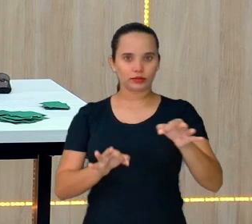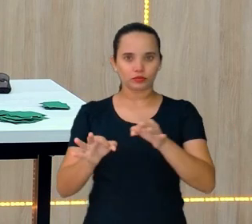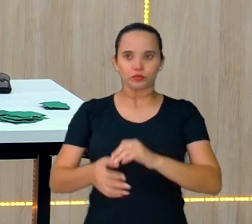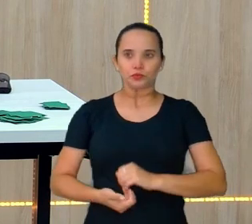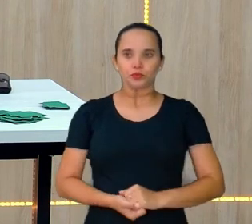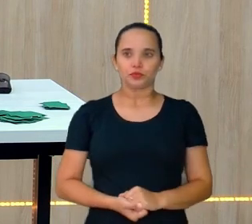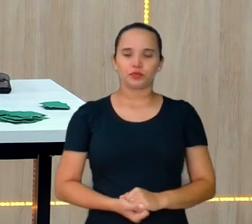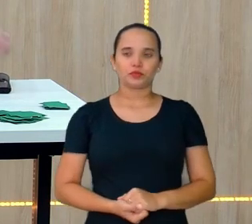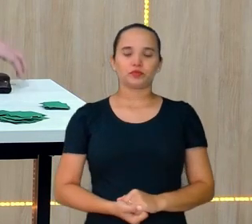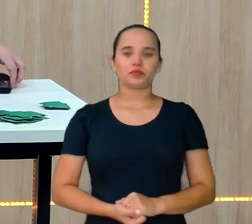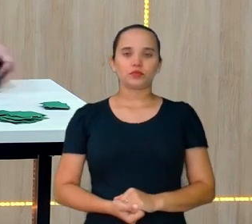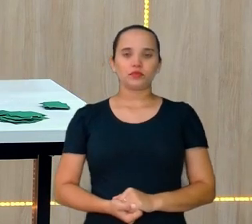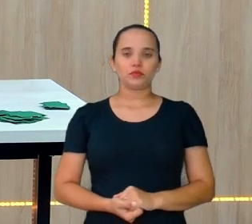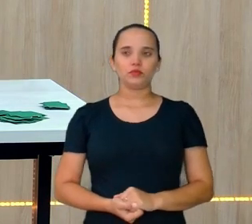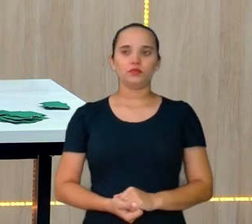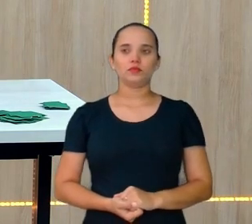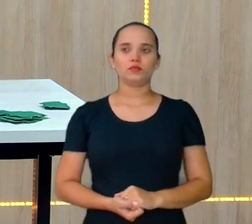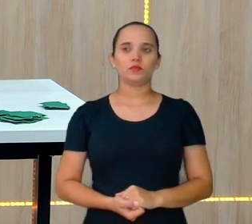Um e um.